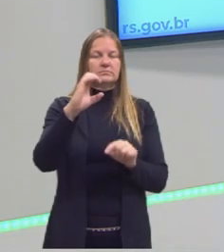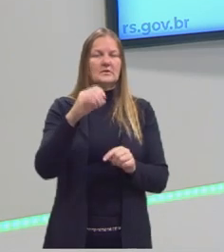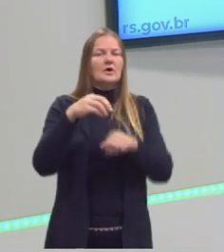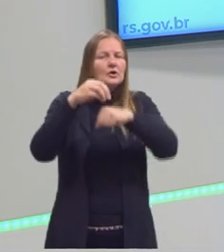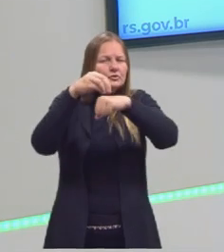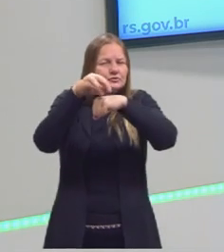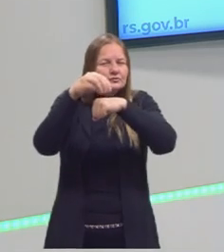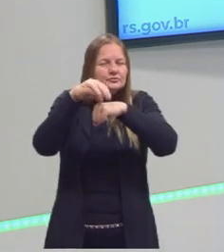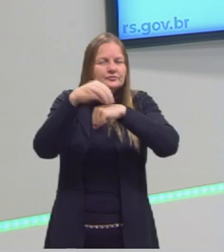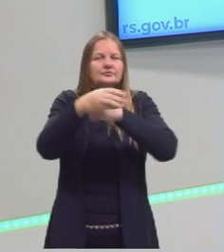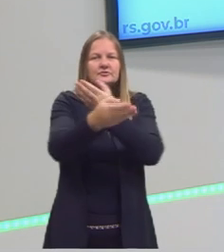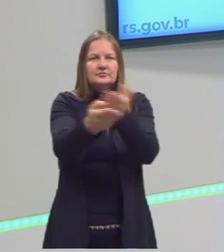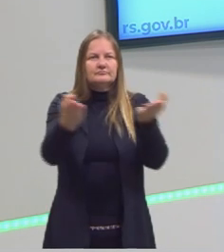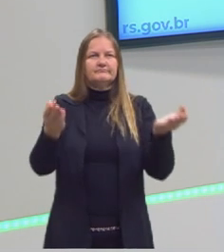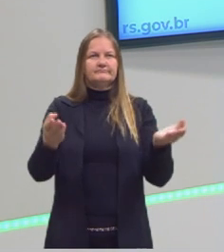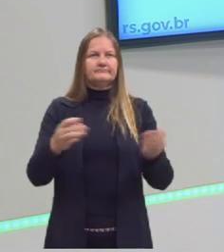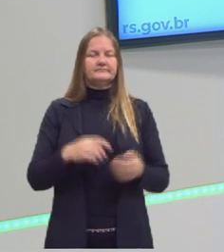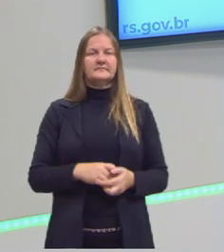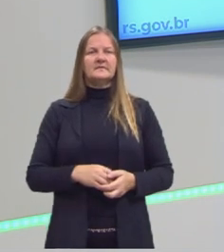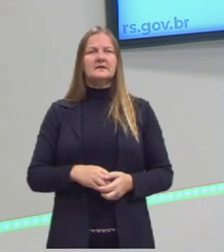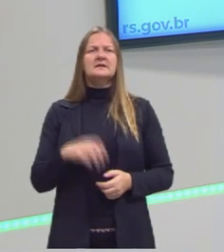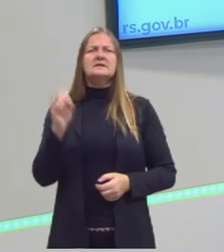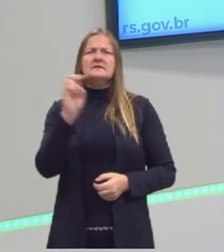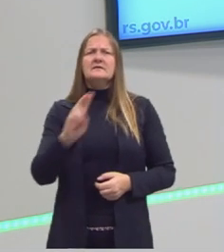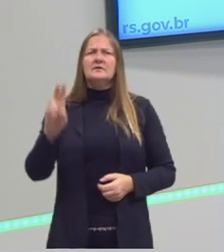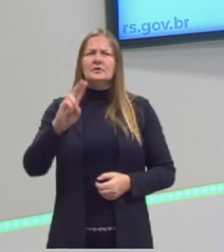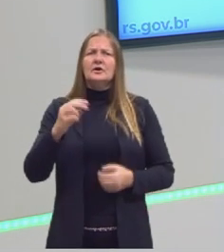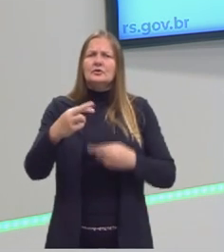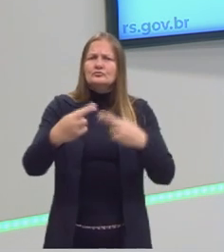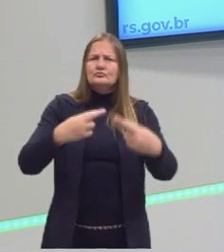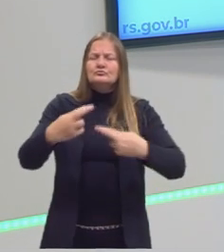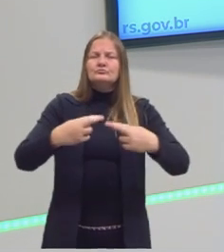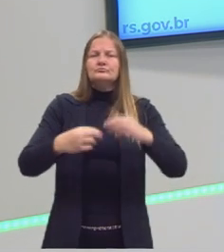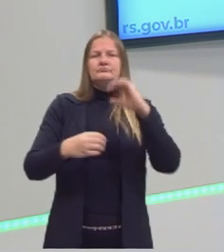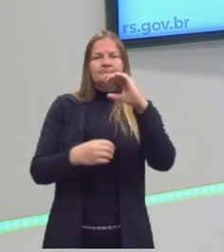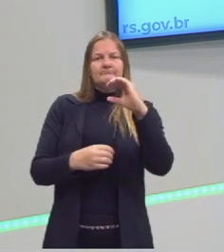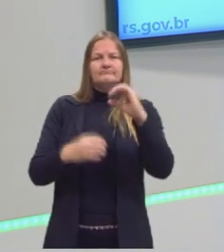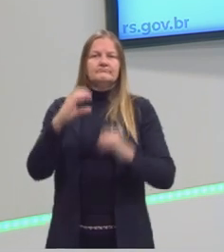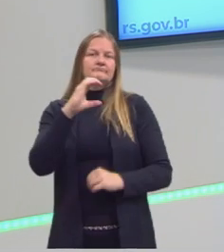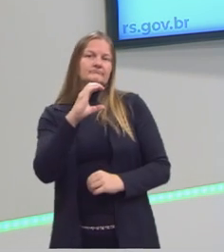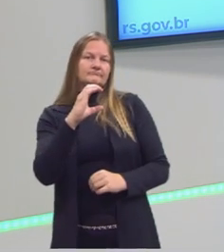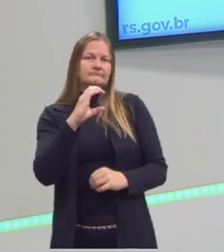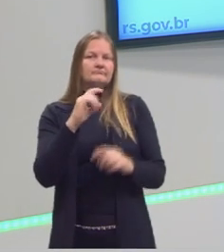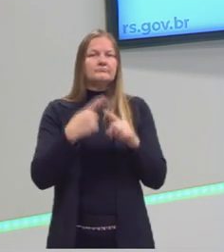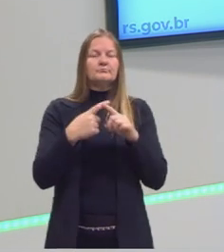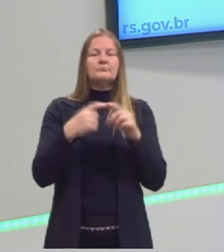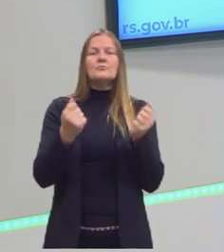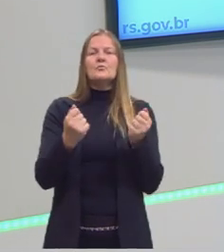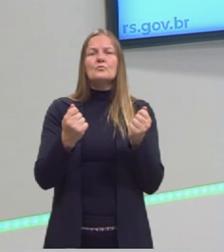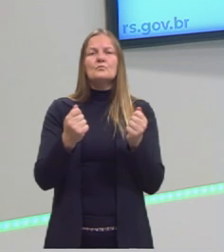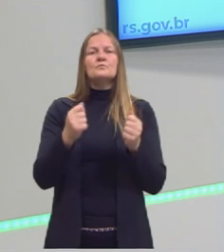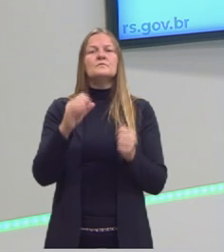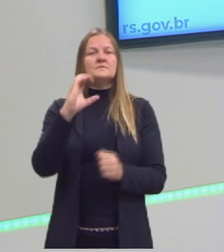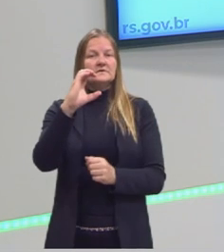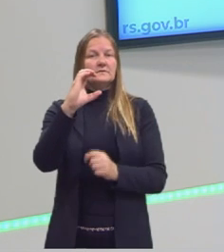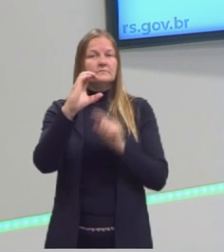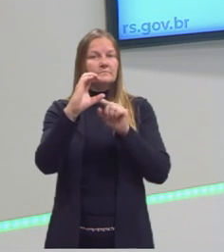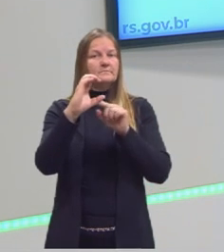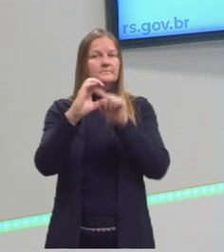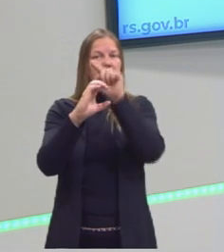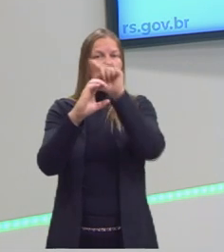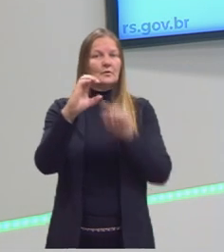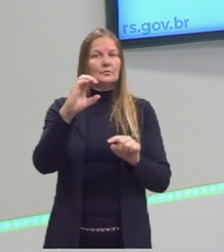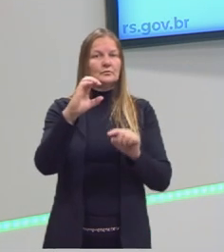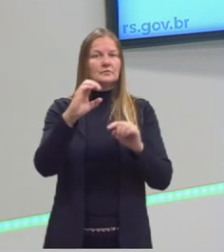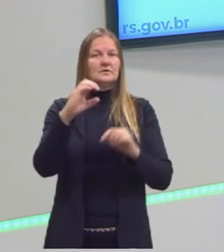que eu deixo para vocês? Quando for utilizar essa relação de contém ou está contido, que é o cezinho, né? Mas depende